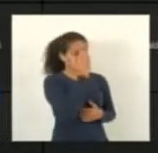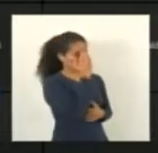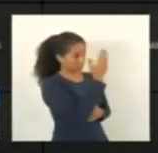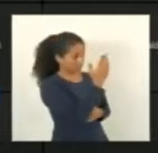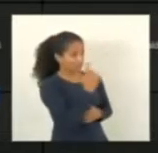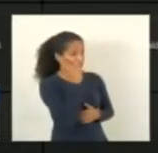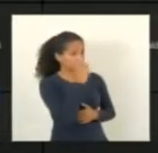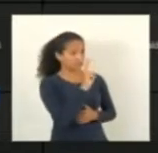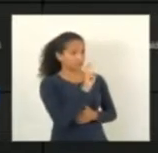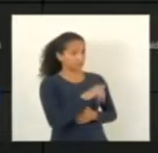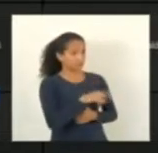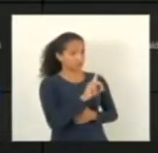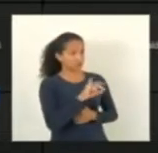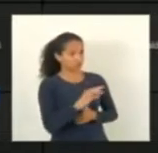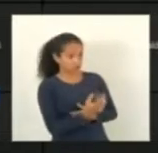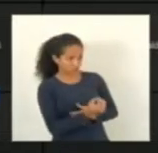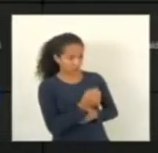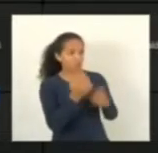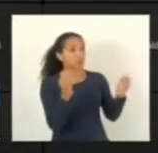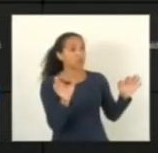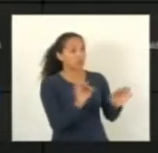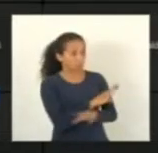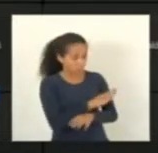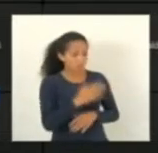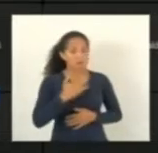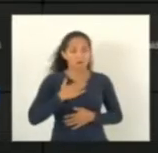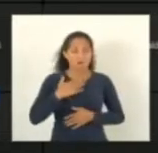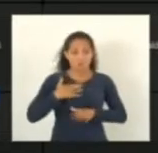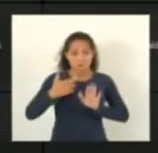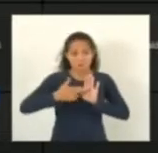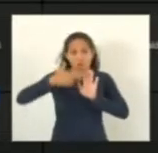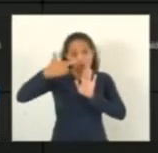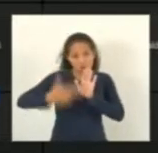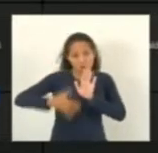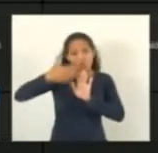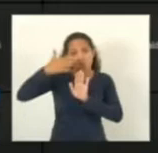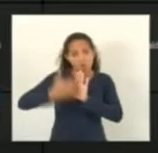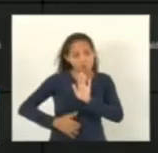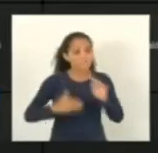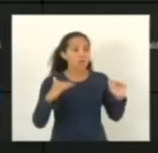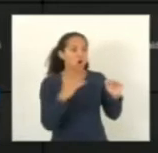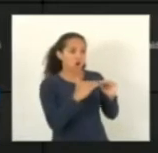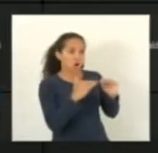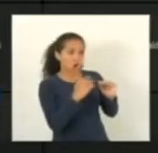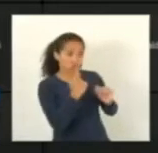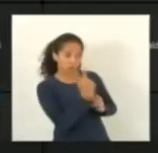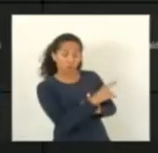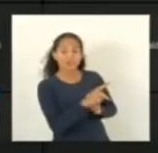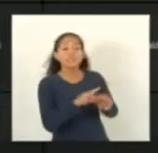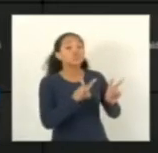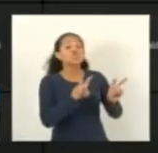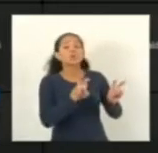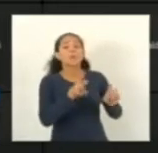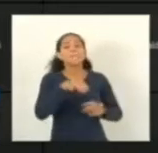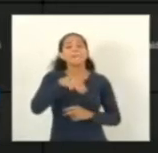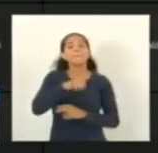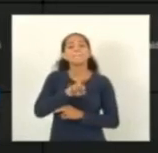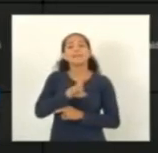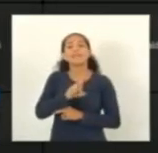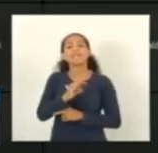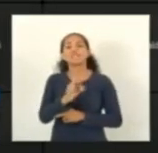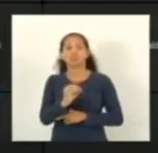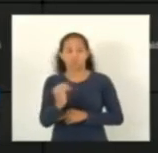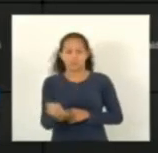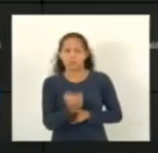Terminada a discussão, só para fazer um registro como relator, que no mérito eu concordo com Vossa Excelência, entendo que no mérito ela é muito